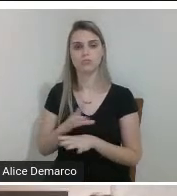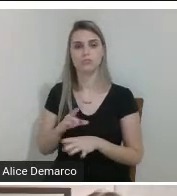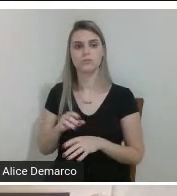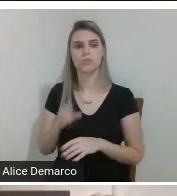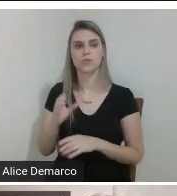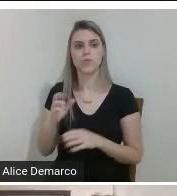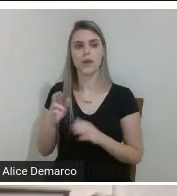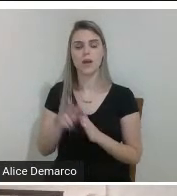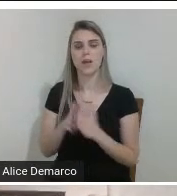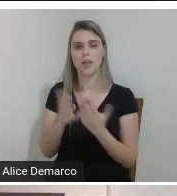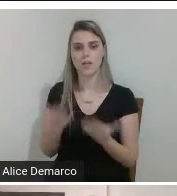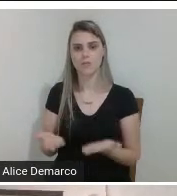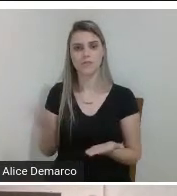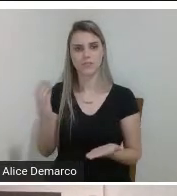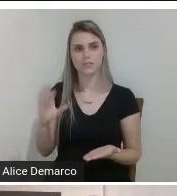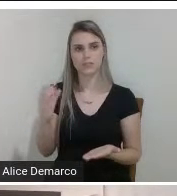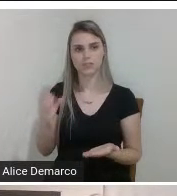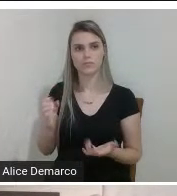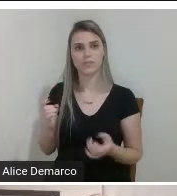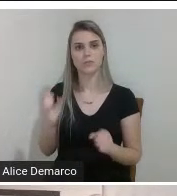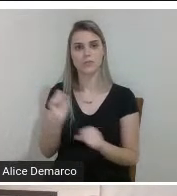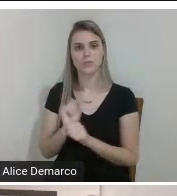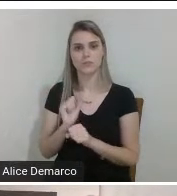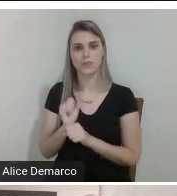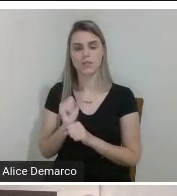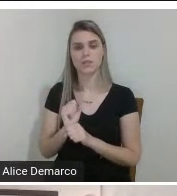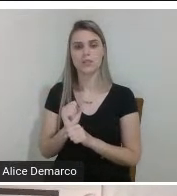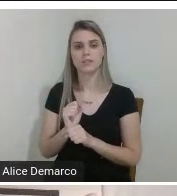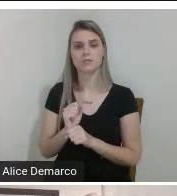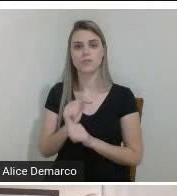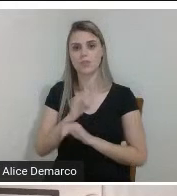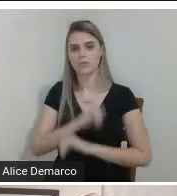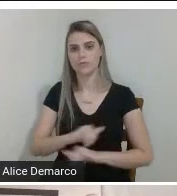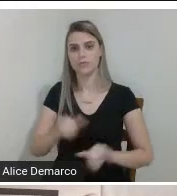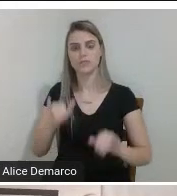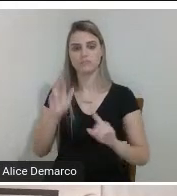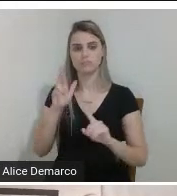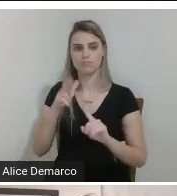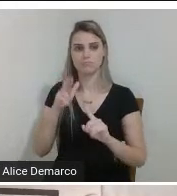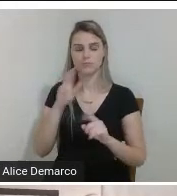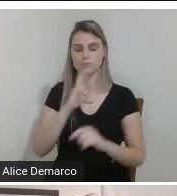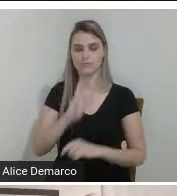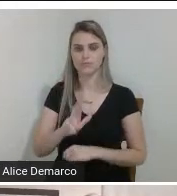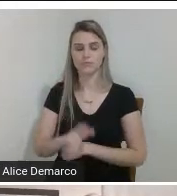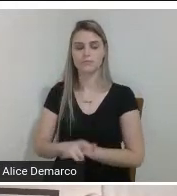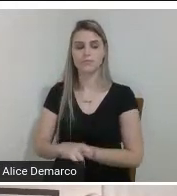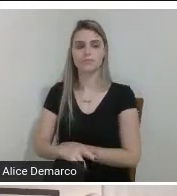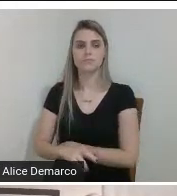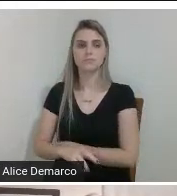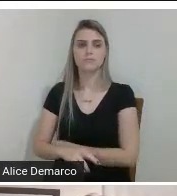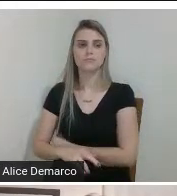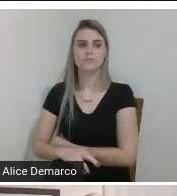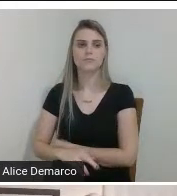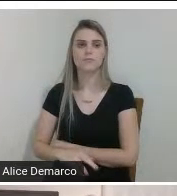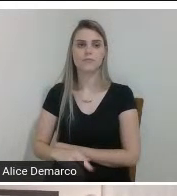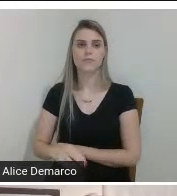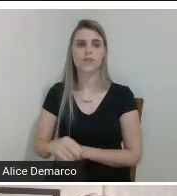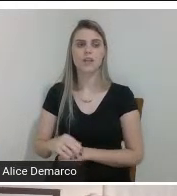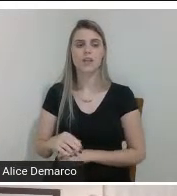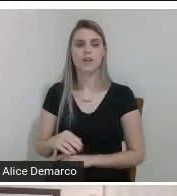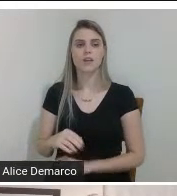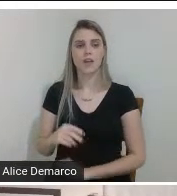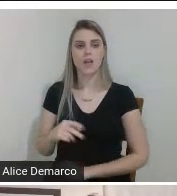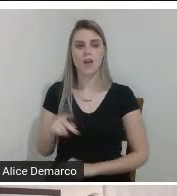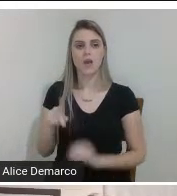científica estamos aguardando a publicação dos resultados né então ele é um projeto piloto no IFSC